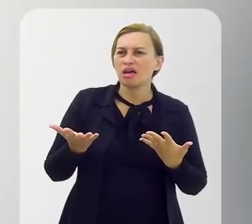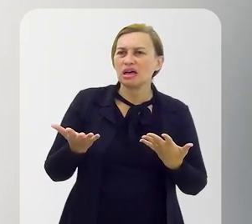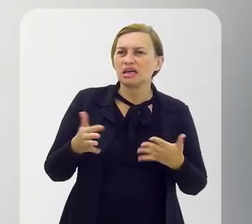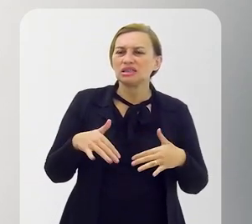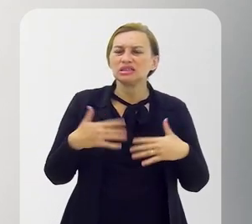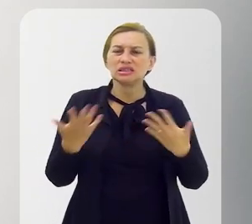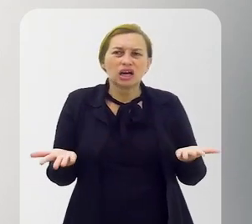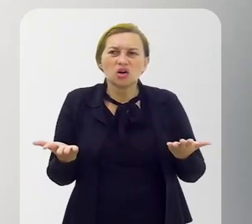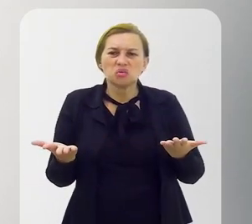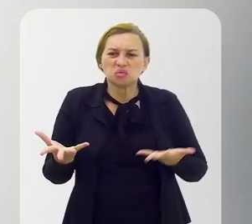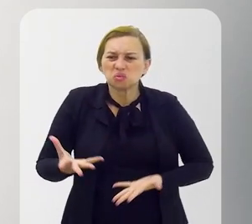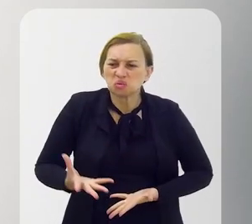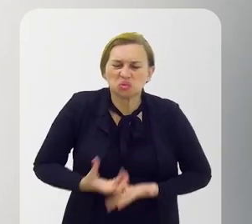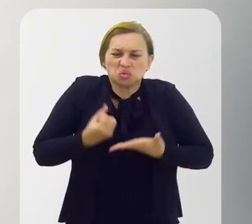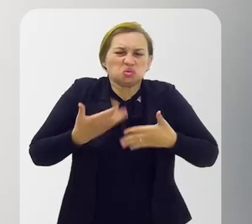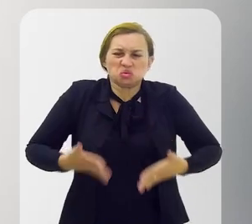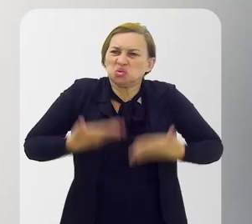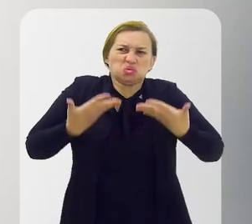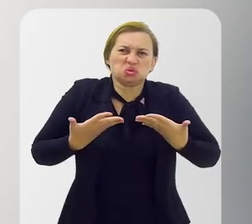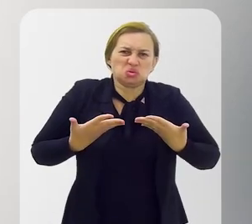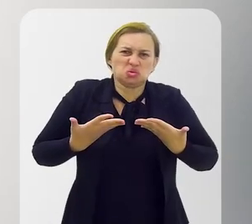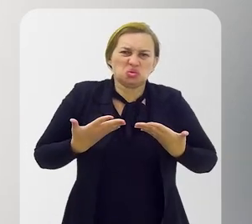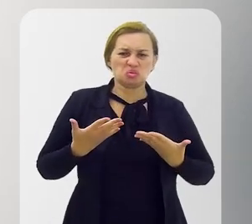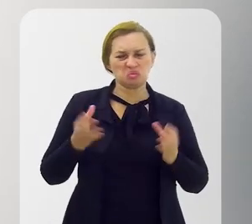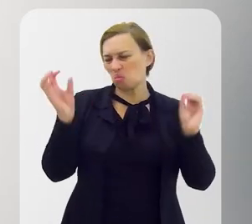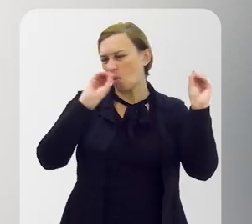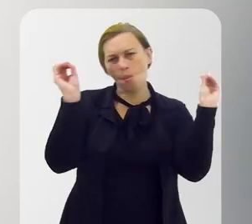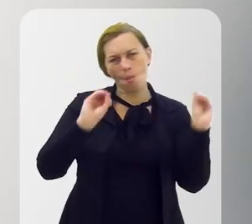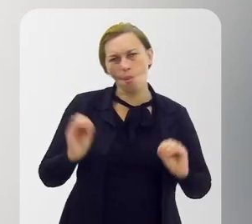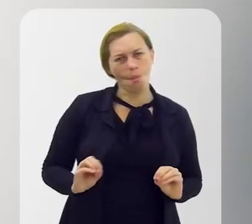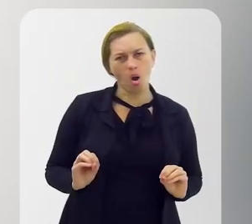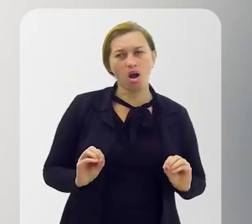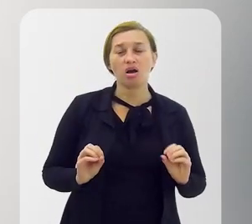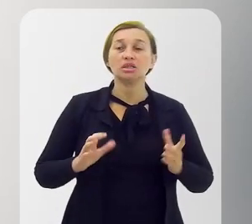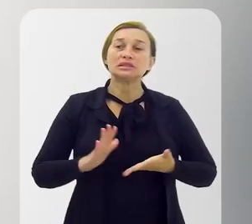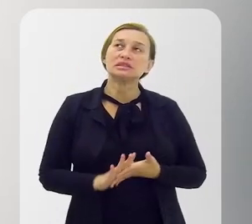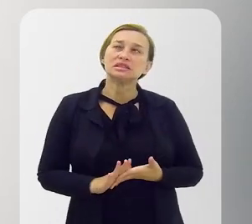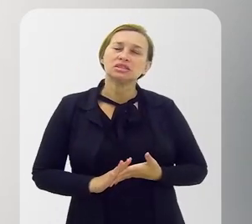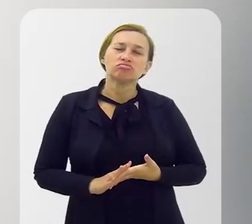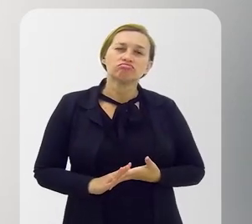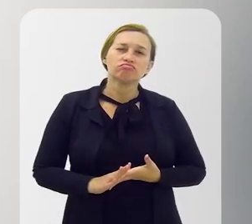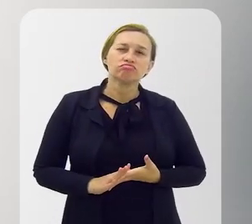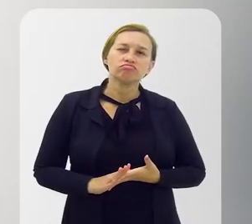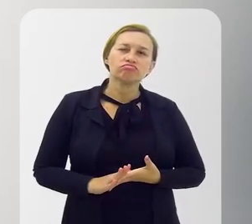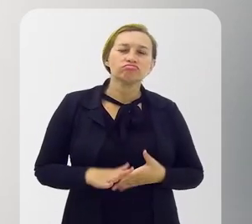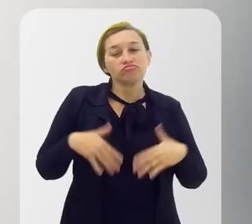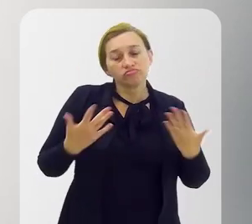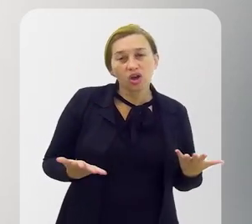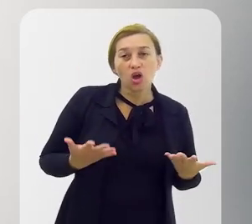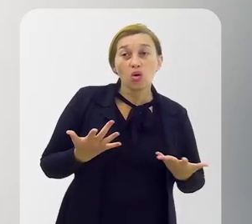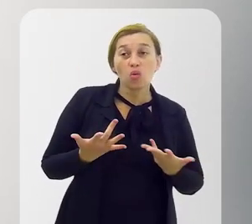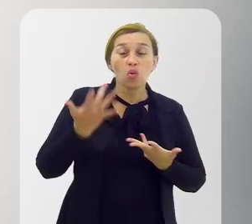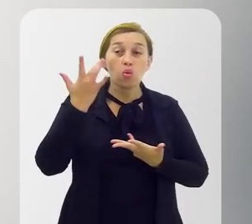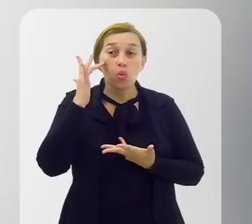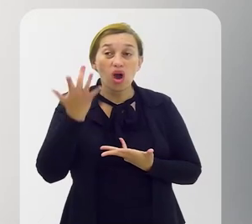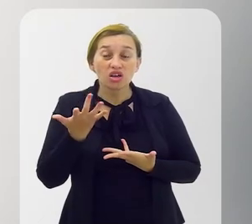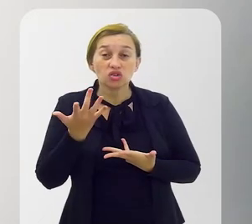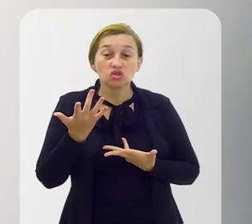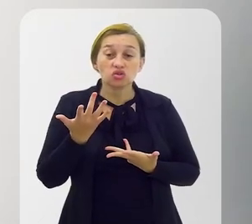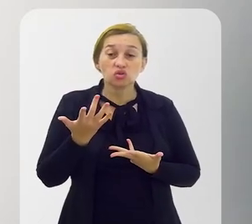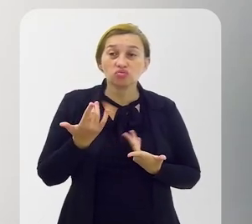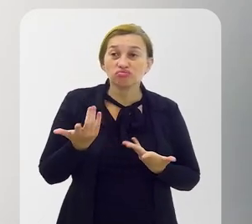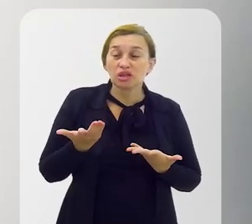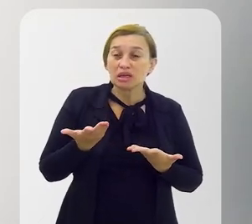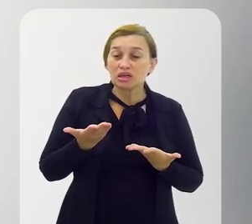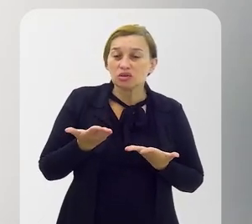foi Assim nenhum susto Acho para eles Nada demais E Enfim Acho que a gente